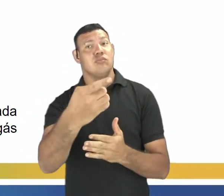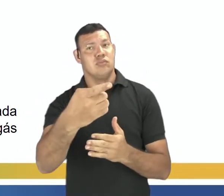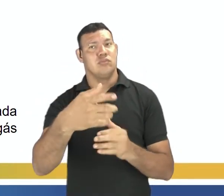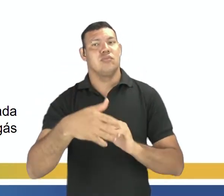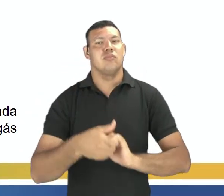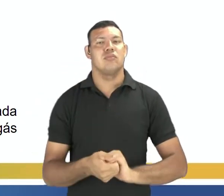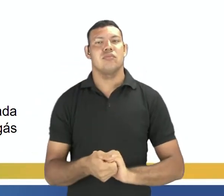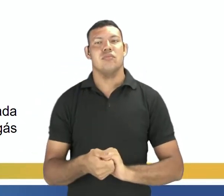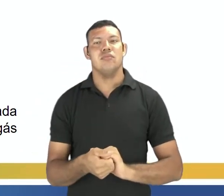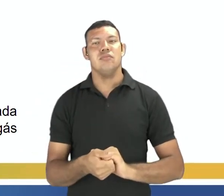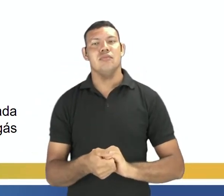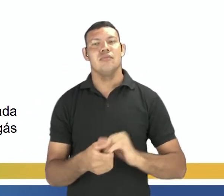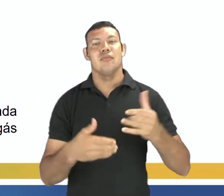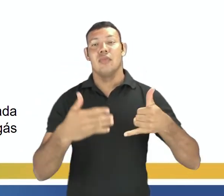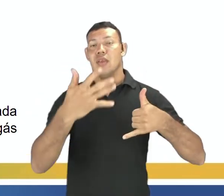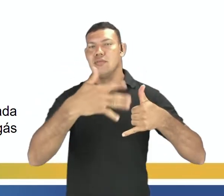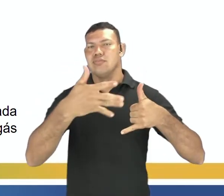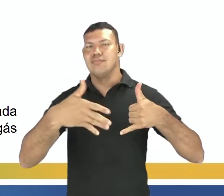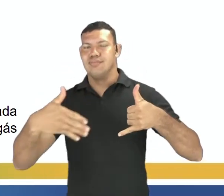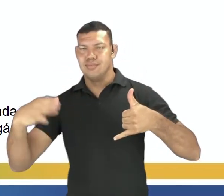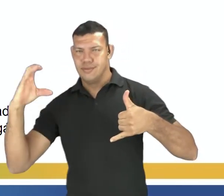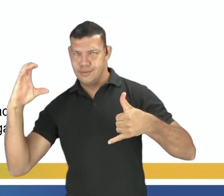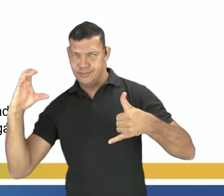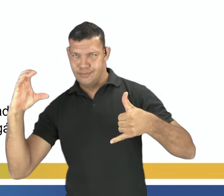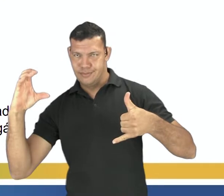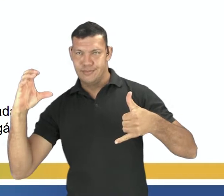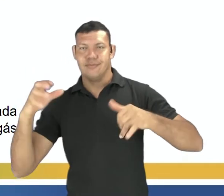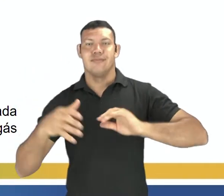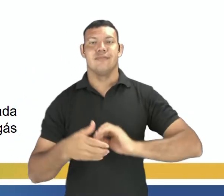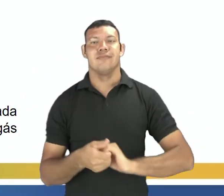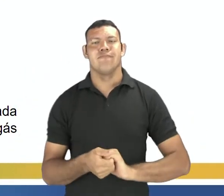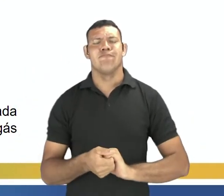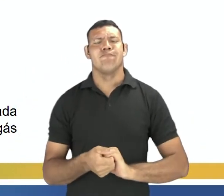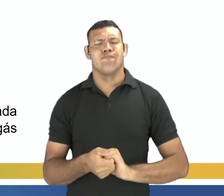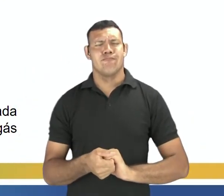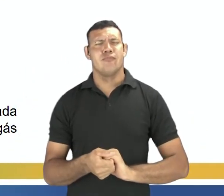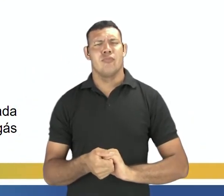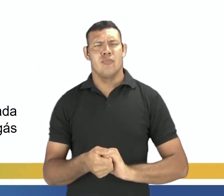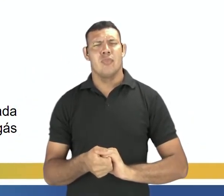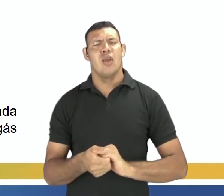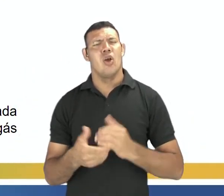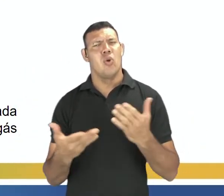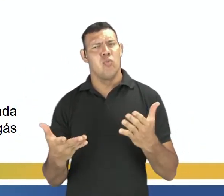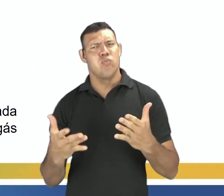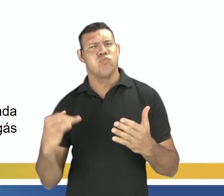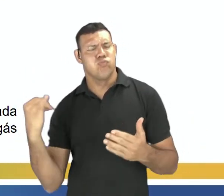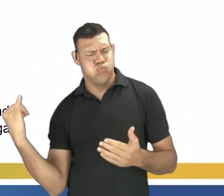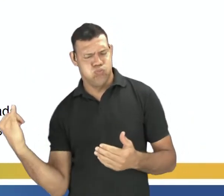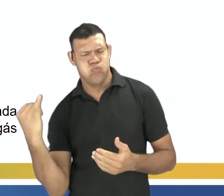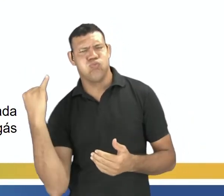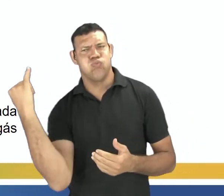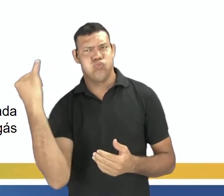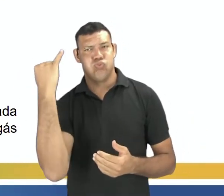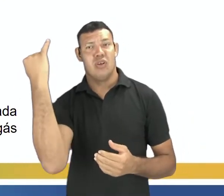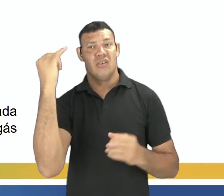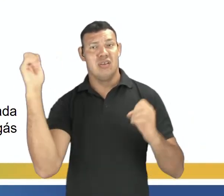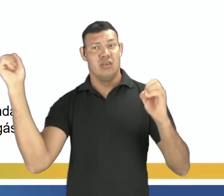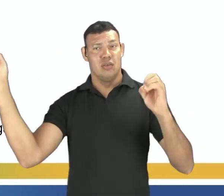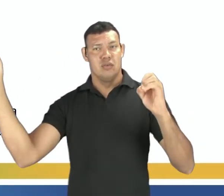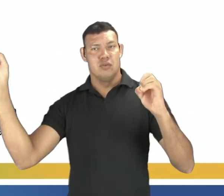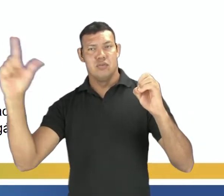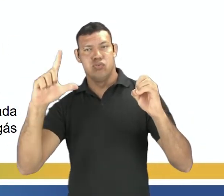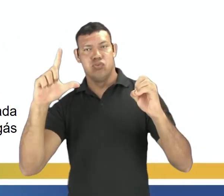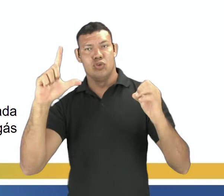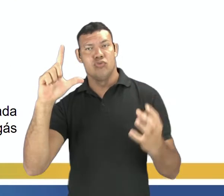o gás carbônico, ele tem uma influência muito importante para que existe o efeito estufa no nosso planeta.